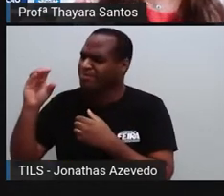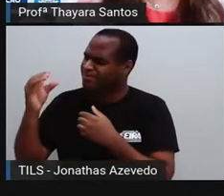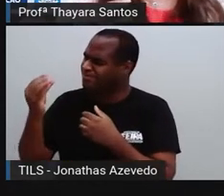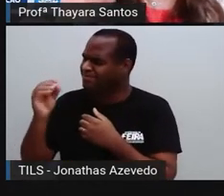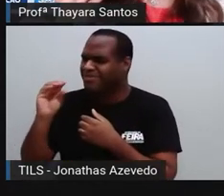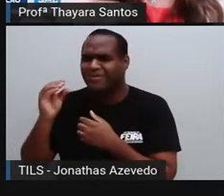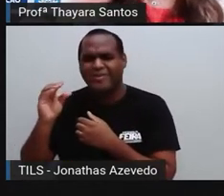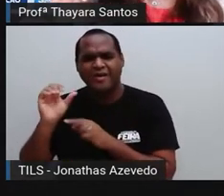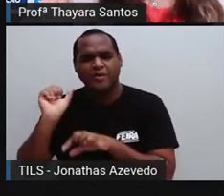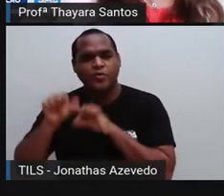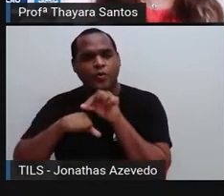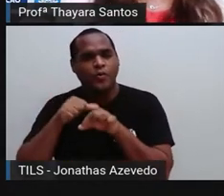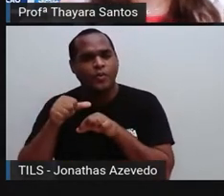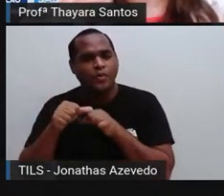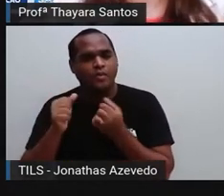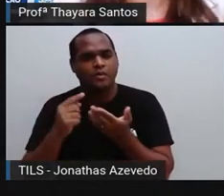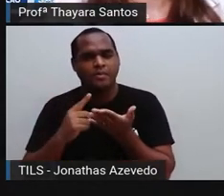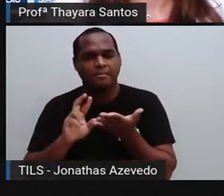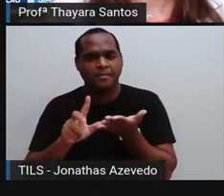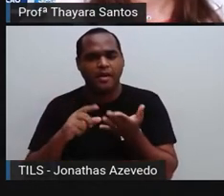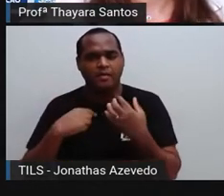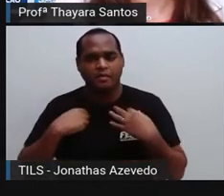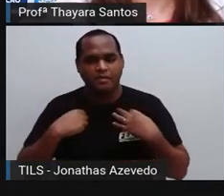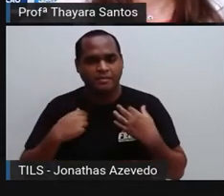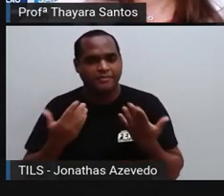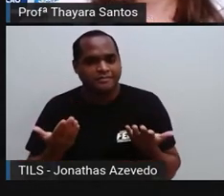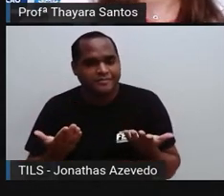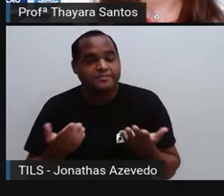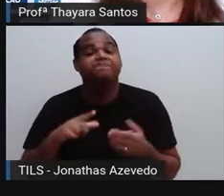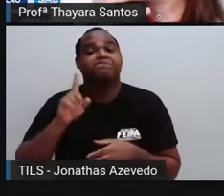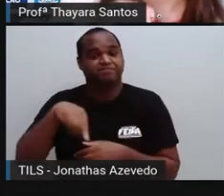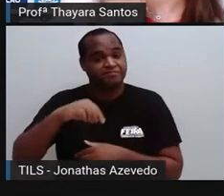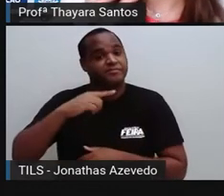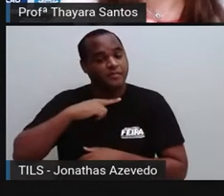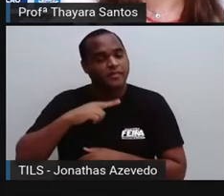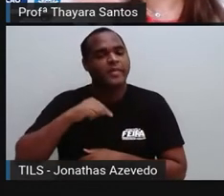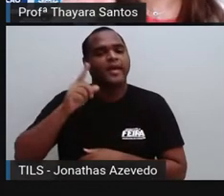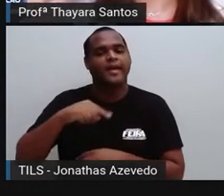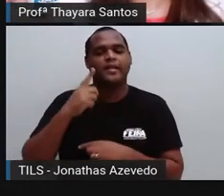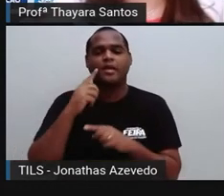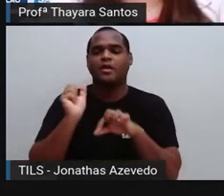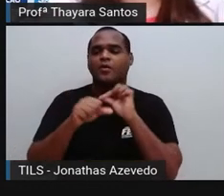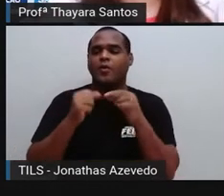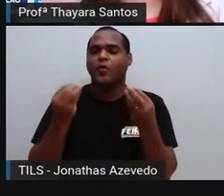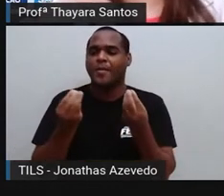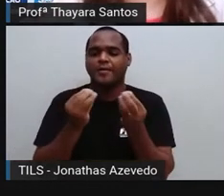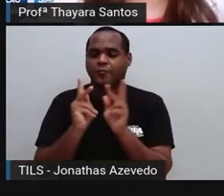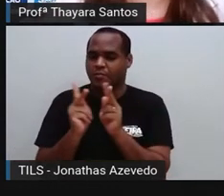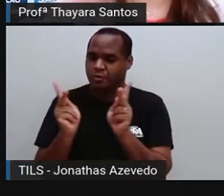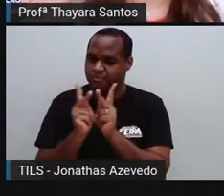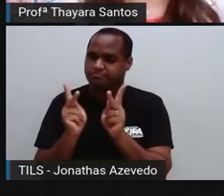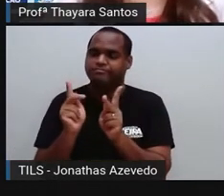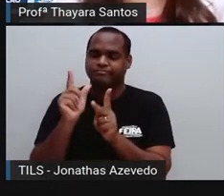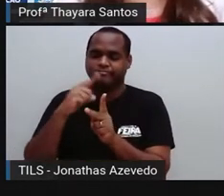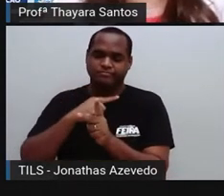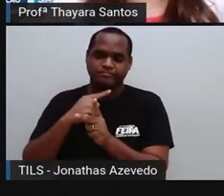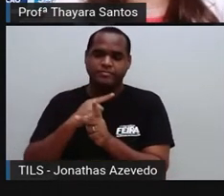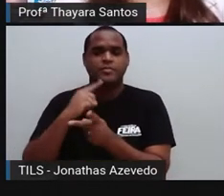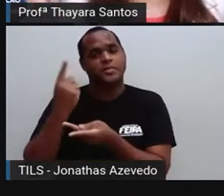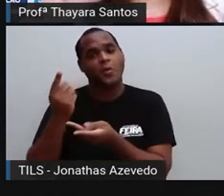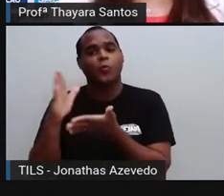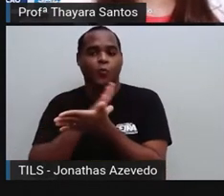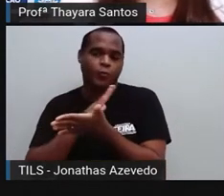pele, é o que a gente chama de equidise. E essa equidise, ela é mediada por um hormônio. Então, os